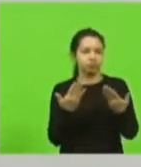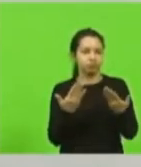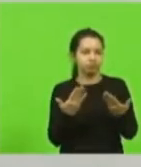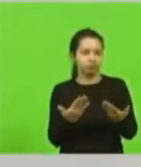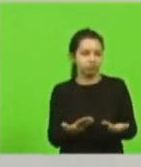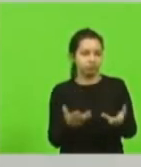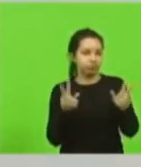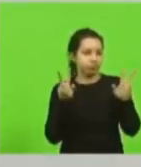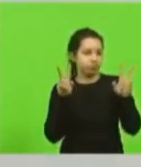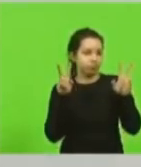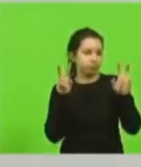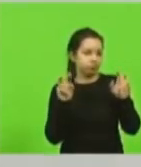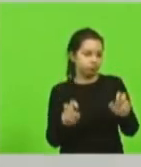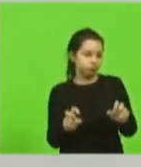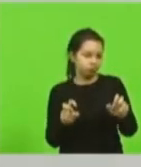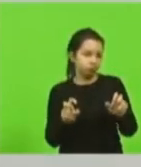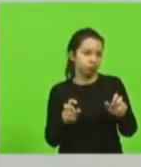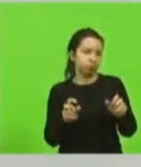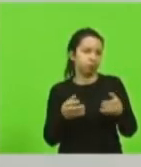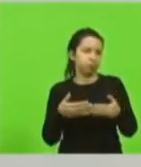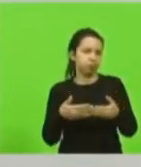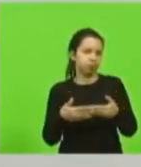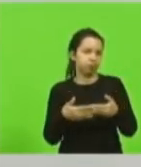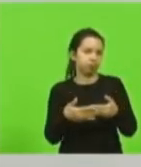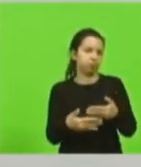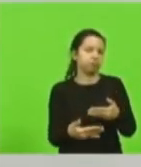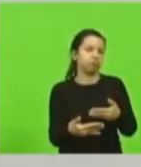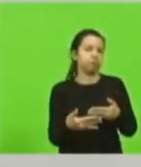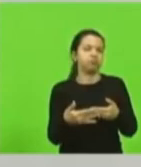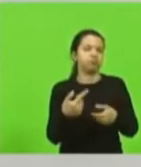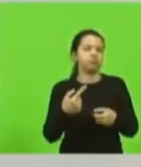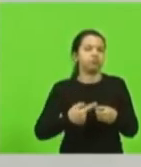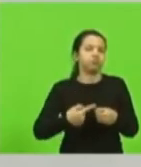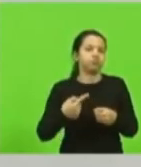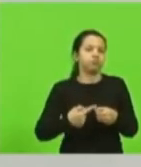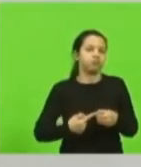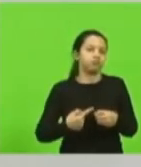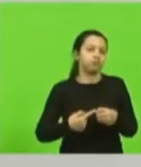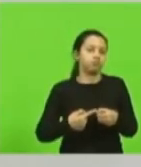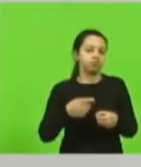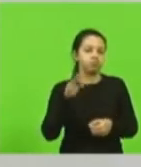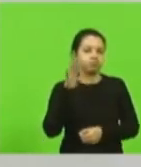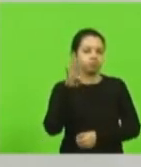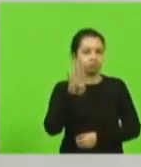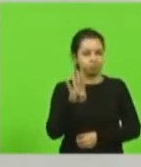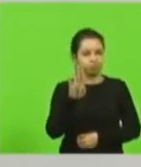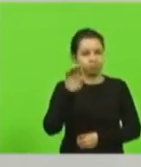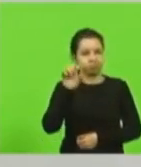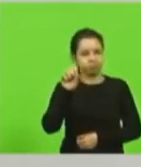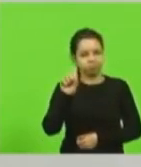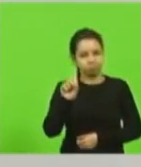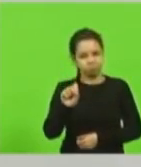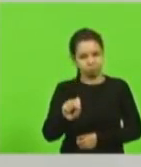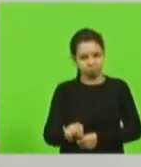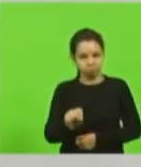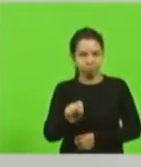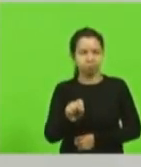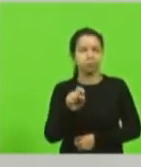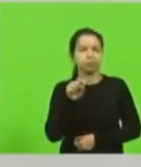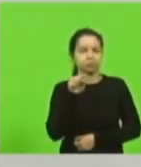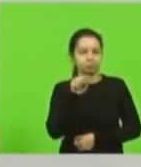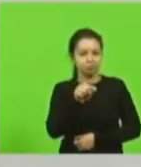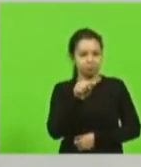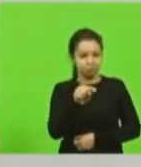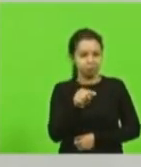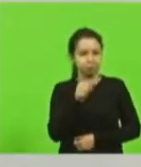entrada da boca da barra na cidade de Balneário Barra do Sul o prefeito está tentando recorrer pelo estado de